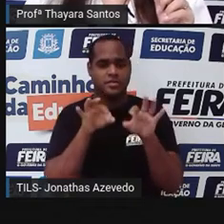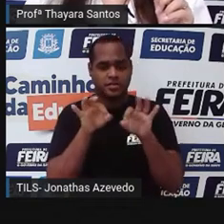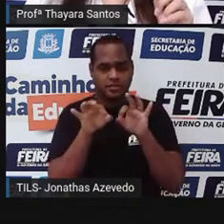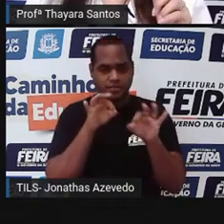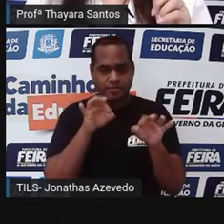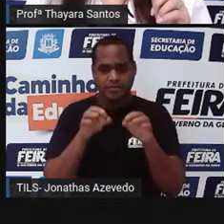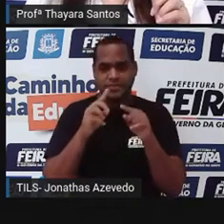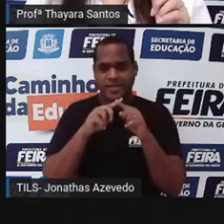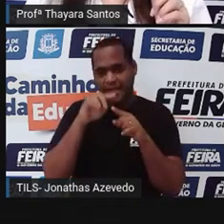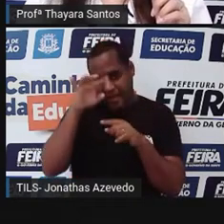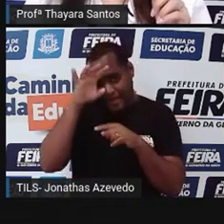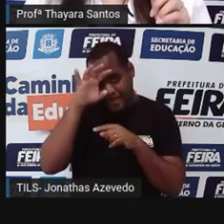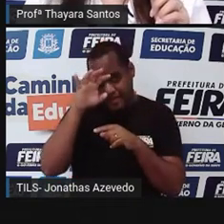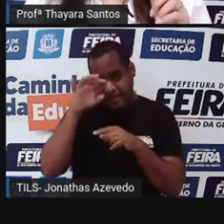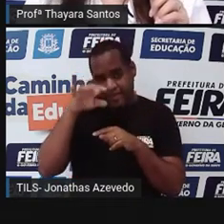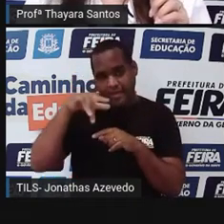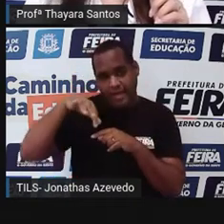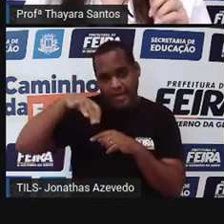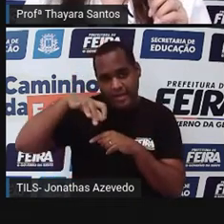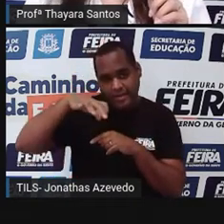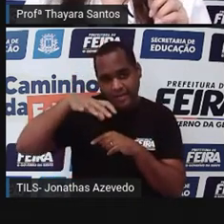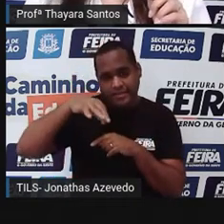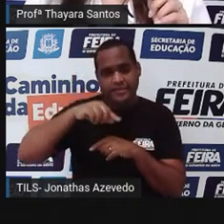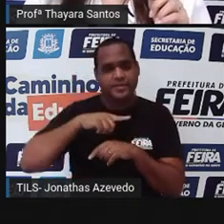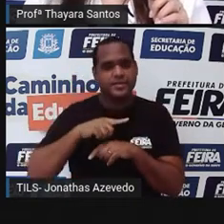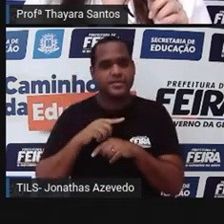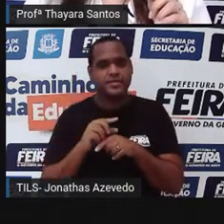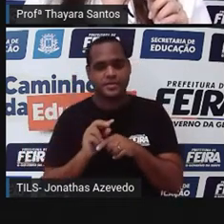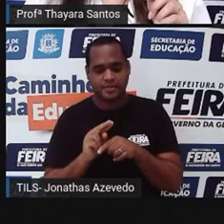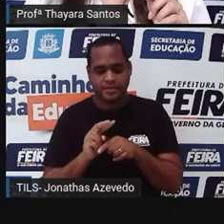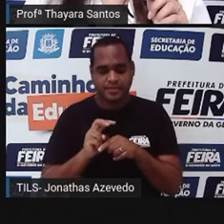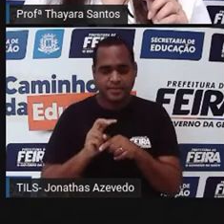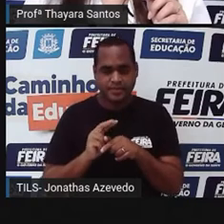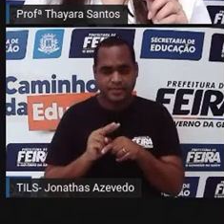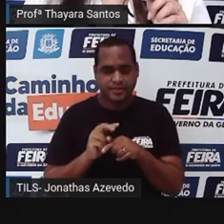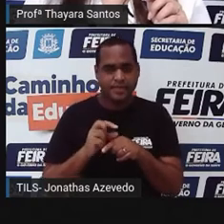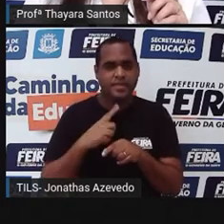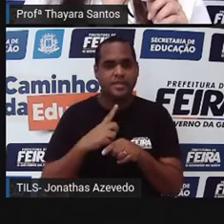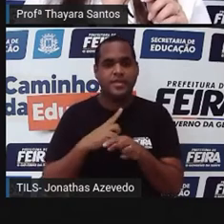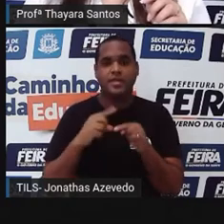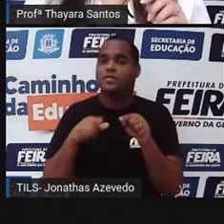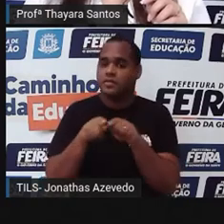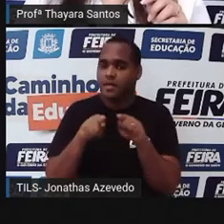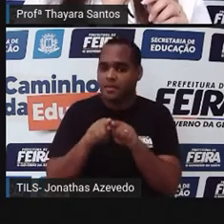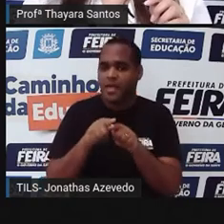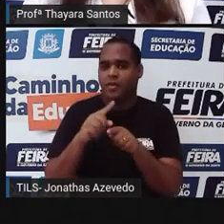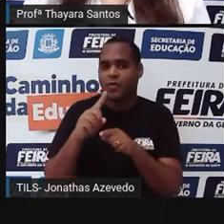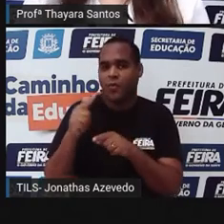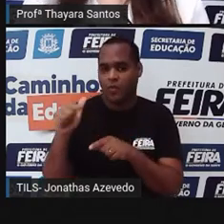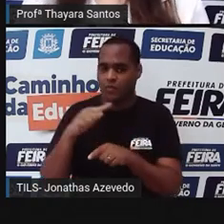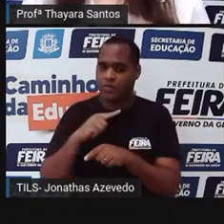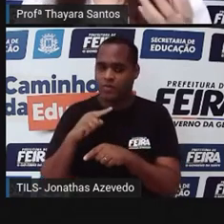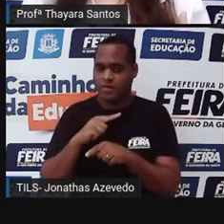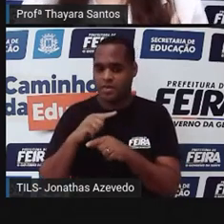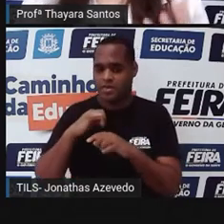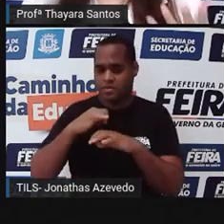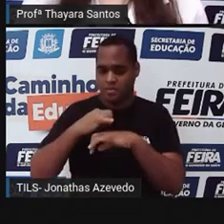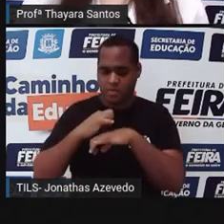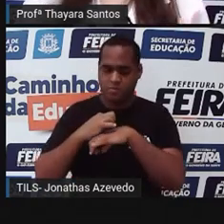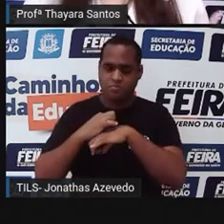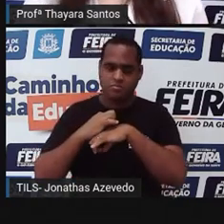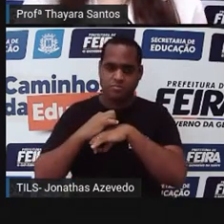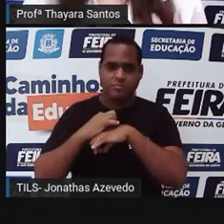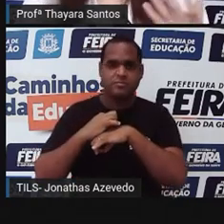no caso dessa aranha, que são as quelíceras, e a gente também tem nos escorpiões. Então, essa é a